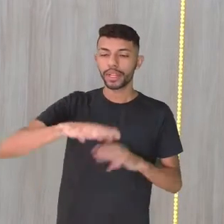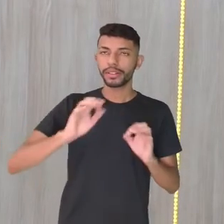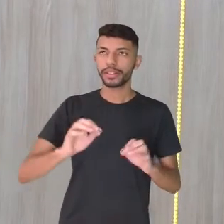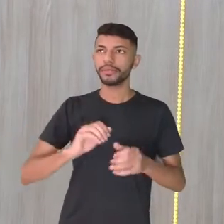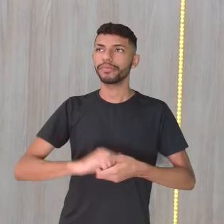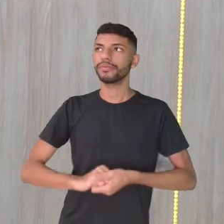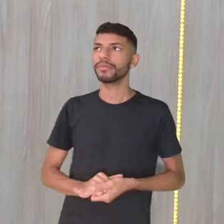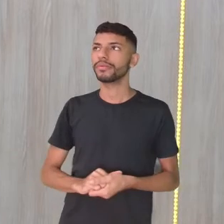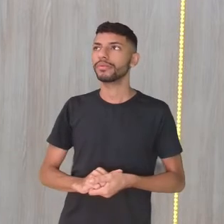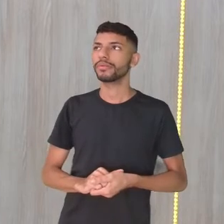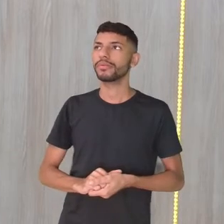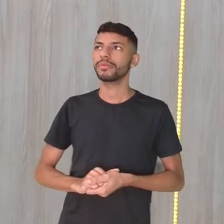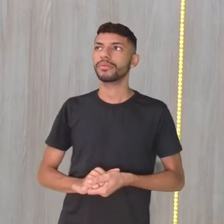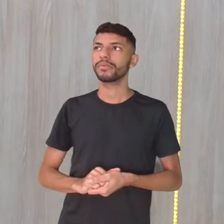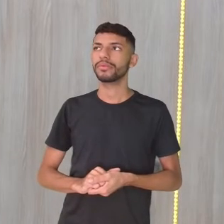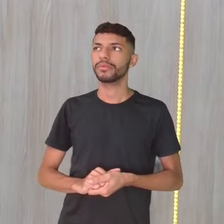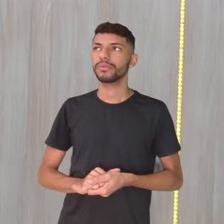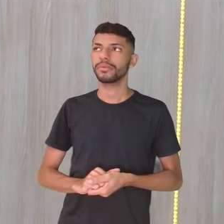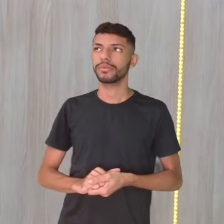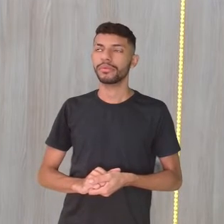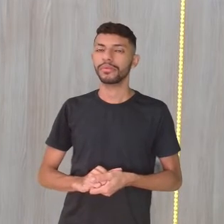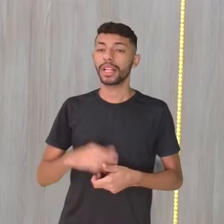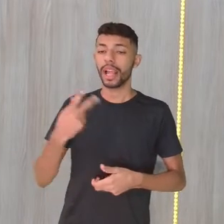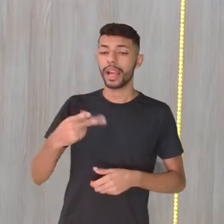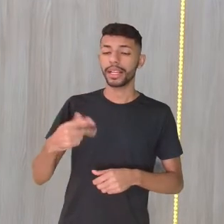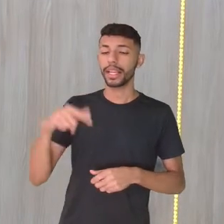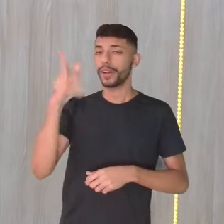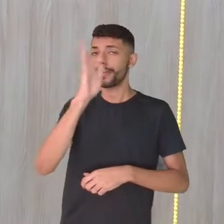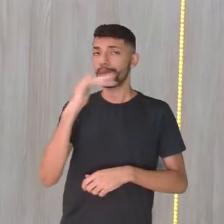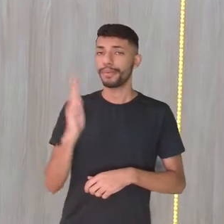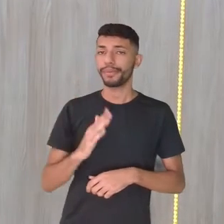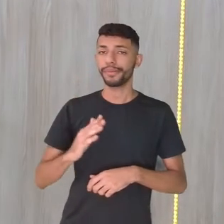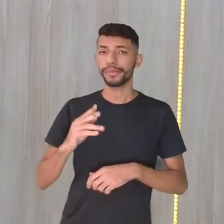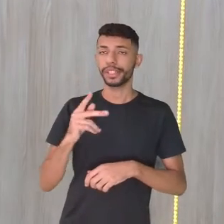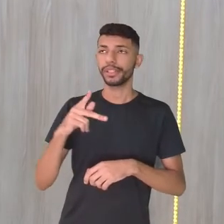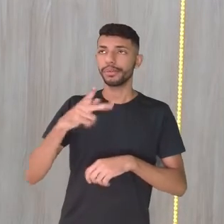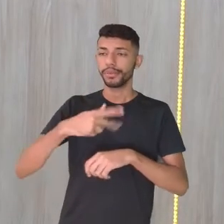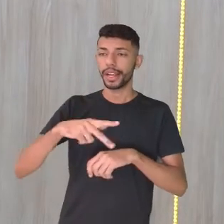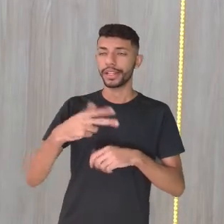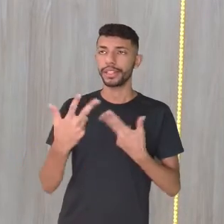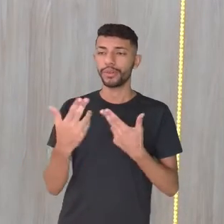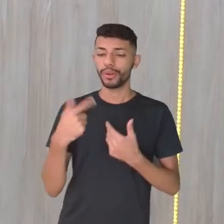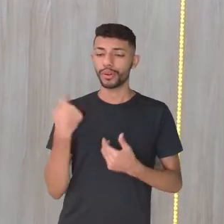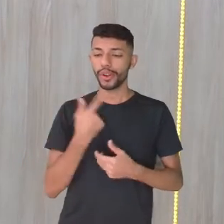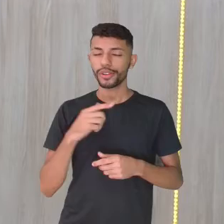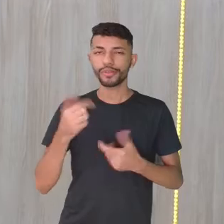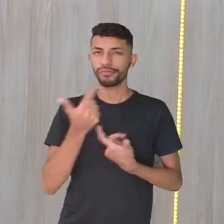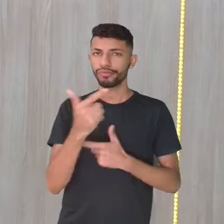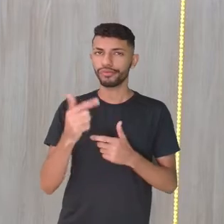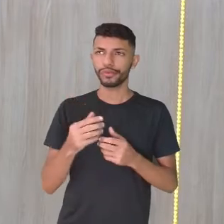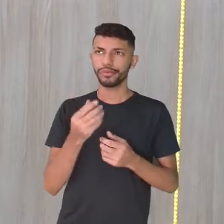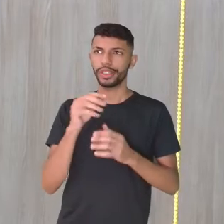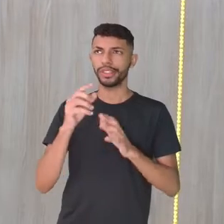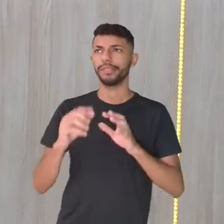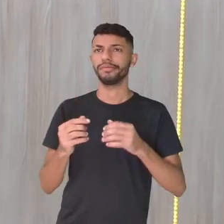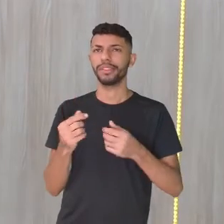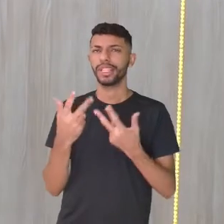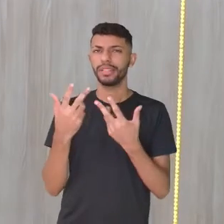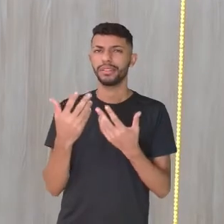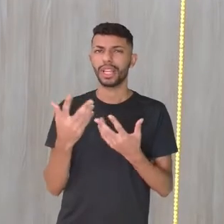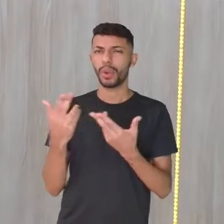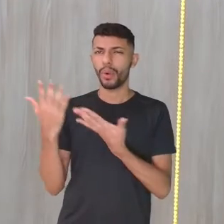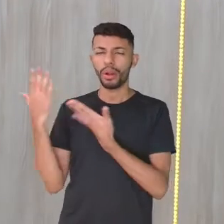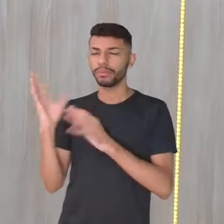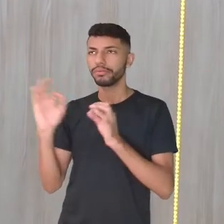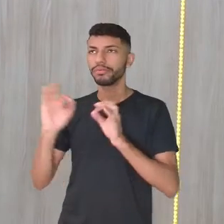pessoa passar a menos de um metro e meio, ninguém vai fazer diferença de pedir licença e não. Pra gente não tem isso. Vamos lá. Chama de bubble space. Temos